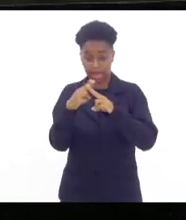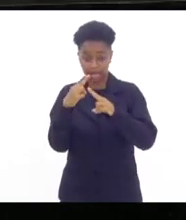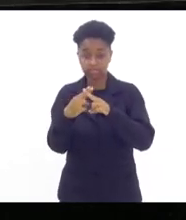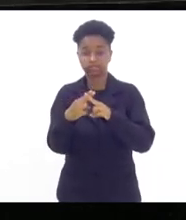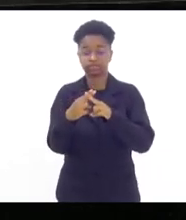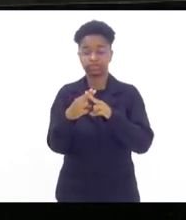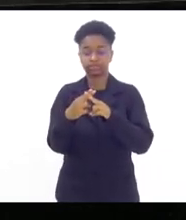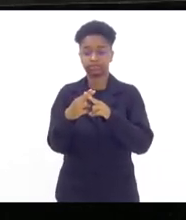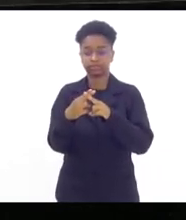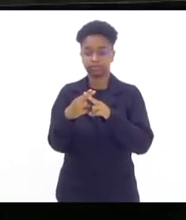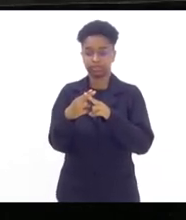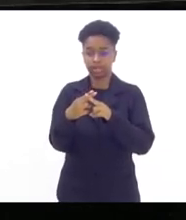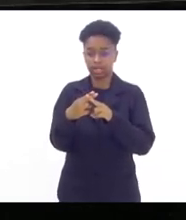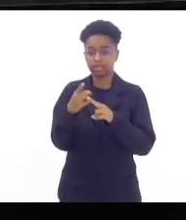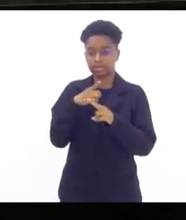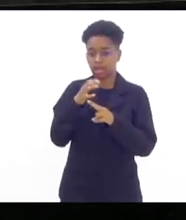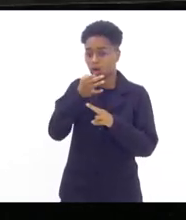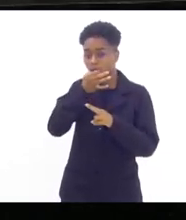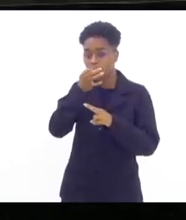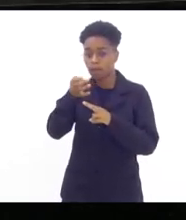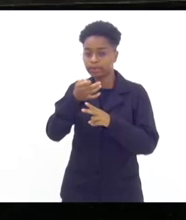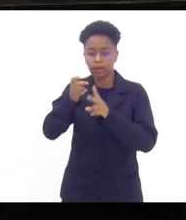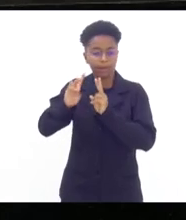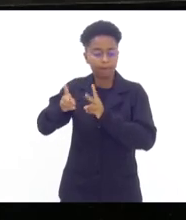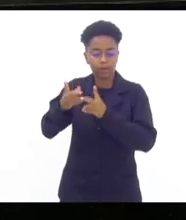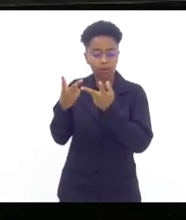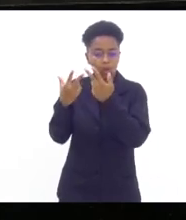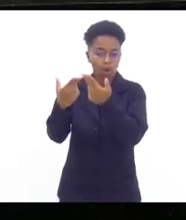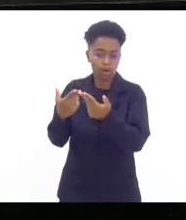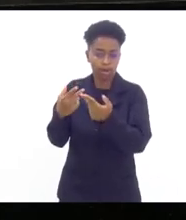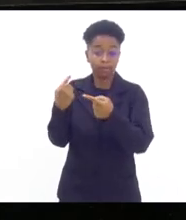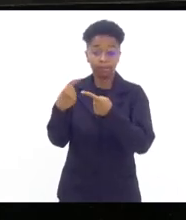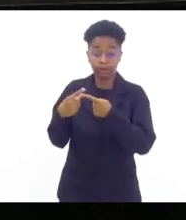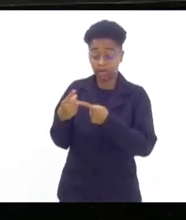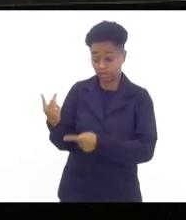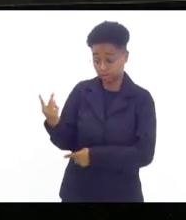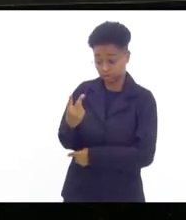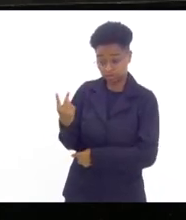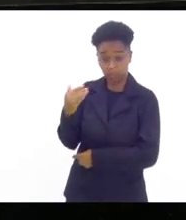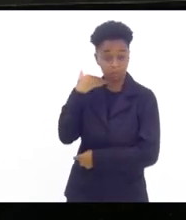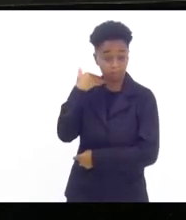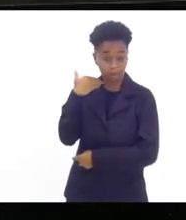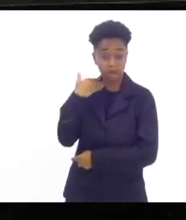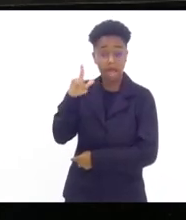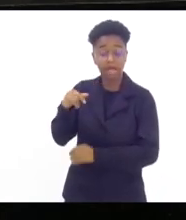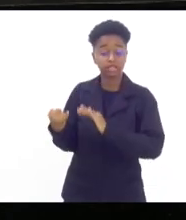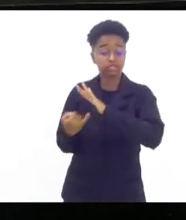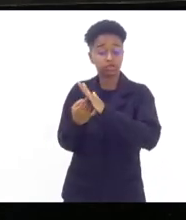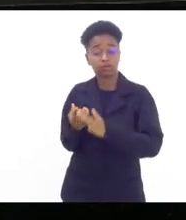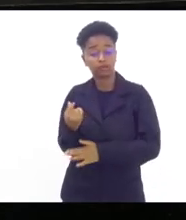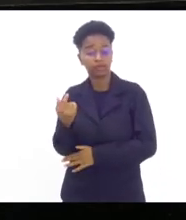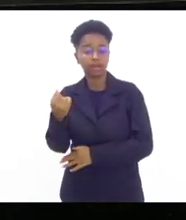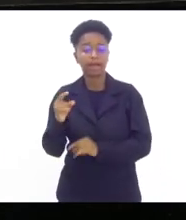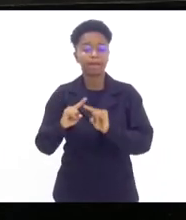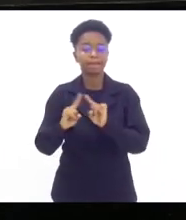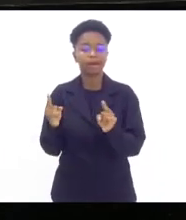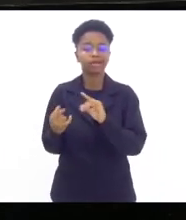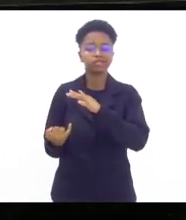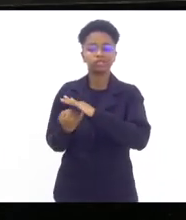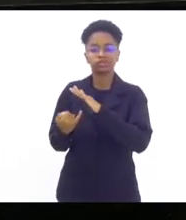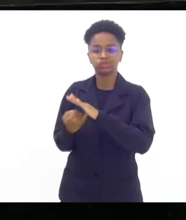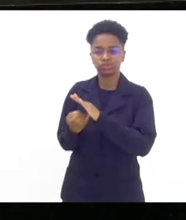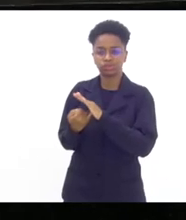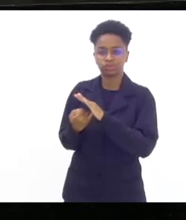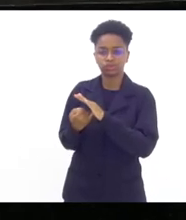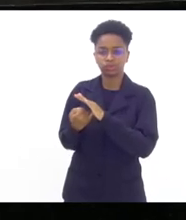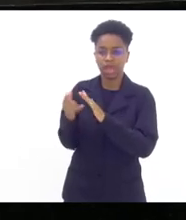compartilhavam desse entendimento afinal são instituições financeiras mas instituições financeiras de